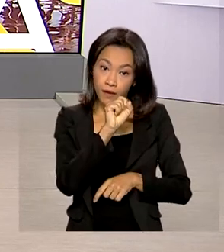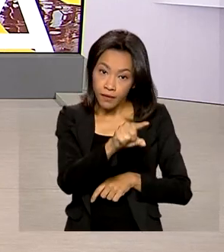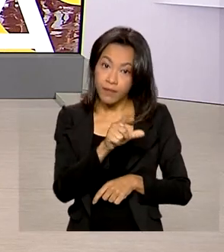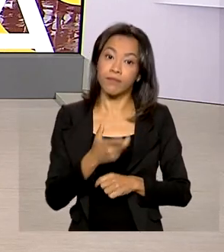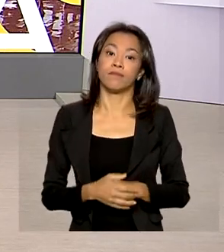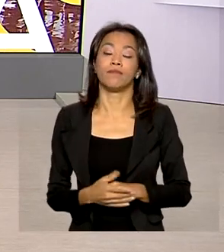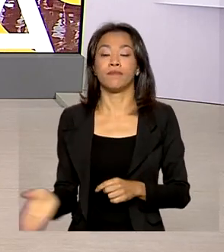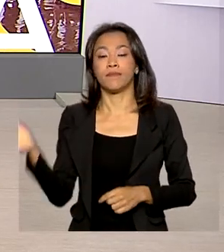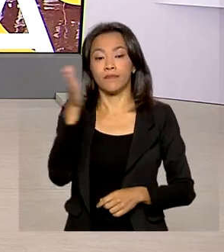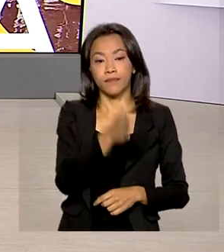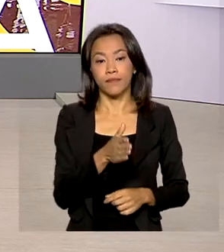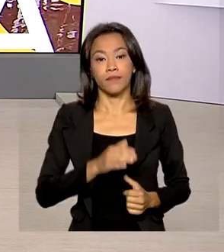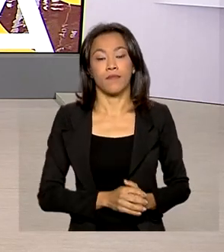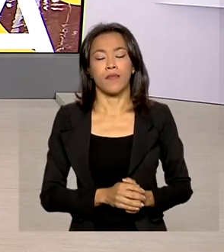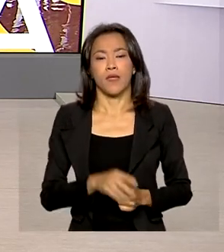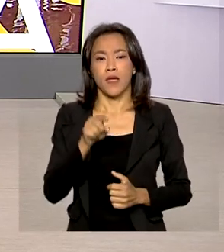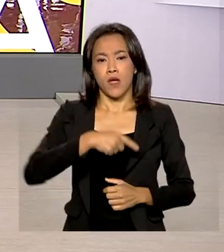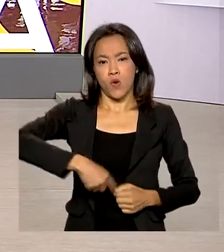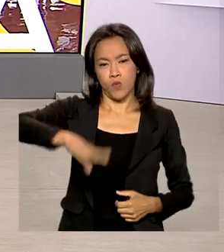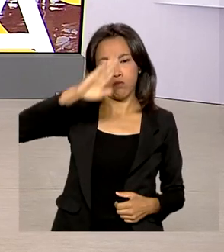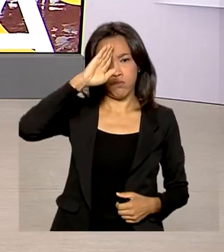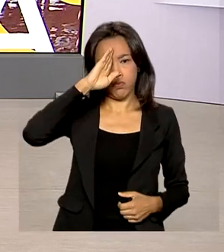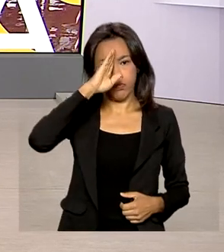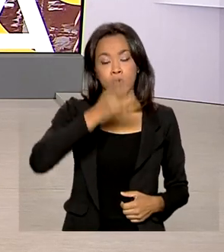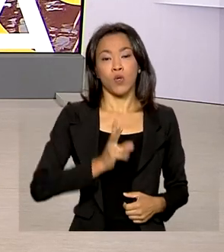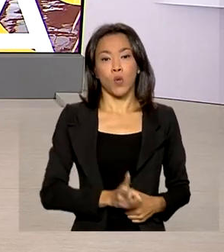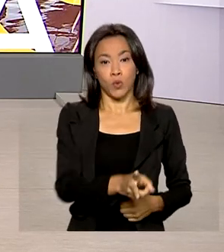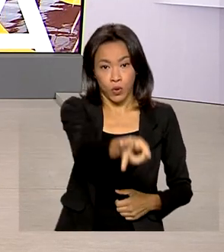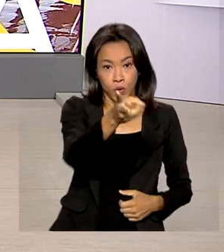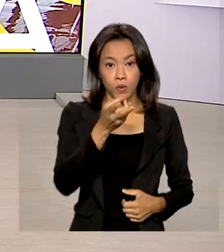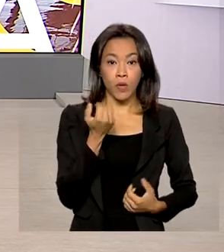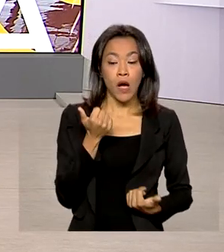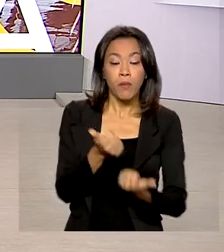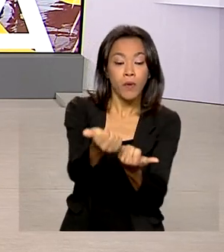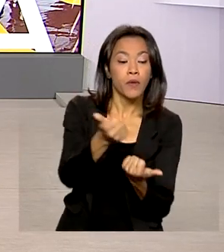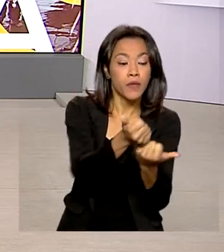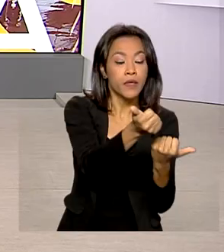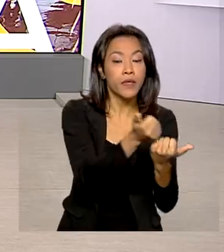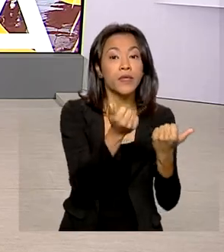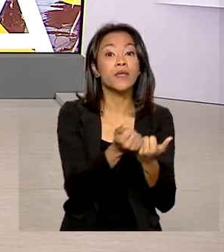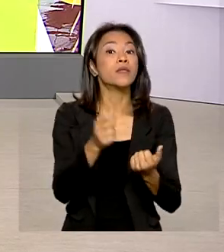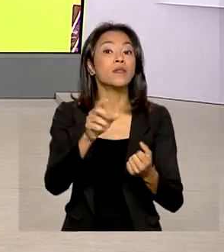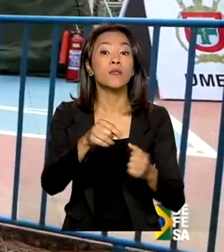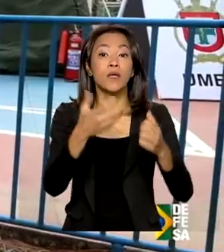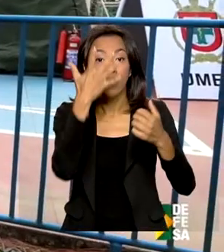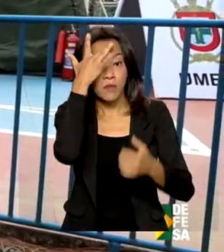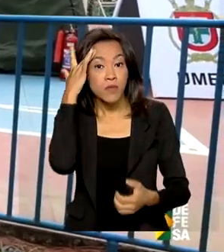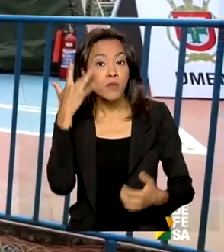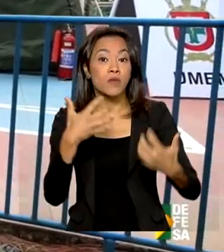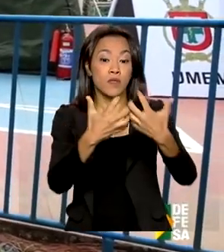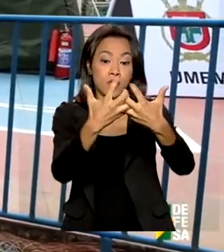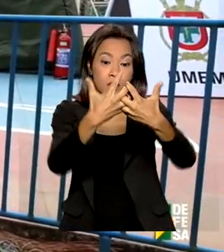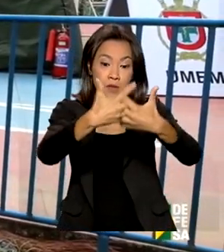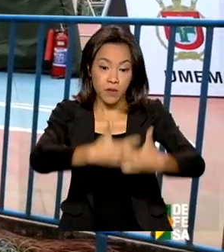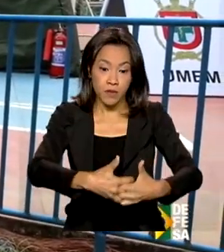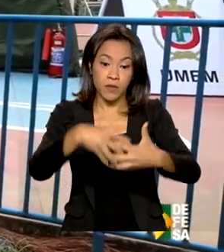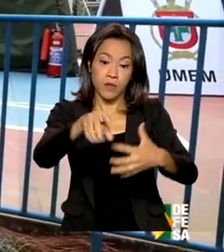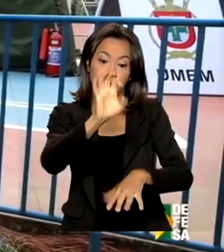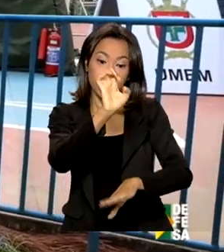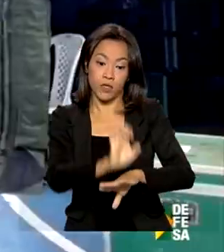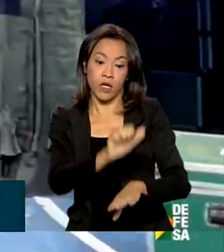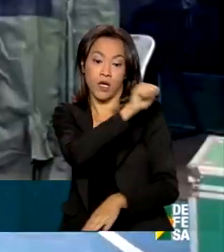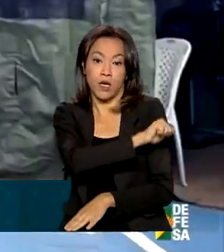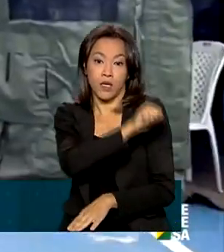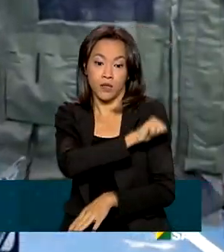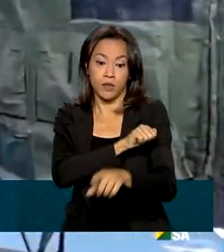As Forças Armadas seguem em Petrópolis, no socorro às vítimas das enchentes. São cerca de 1.100 militares da Marinha,